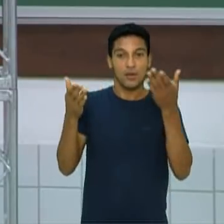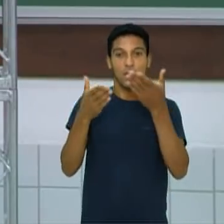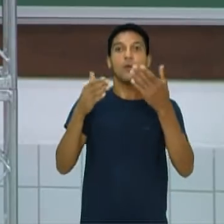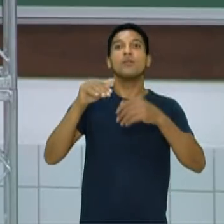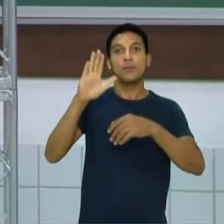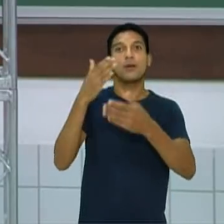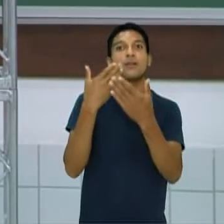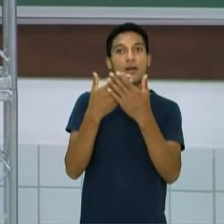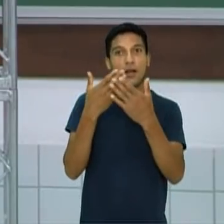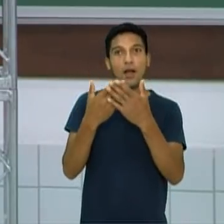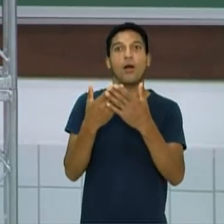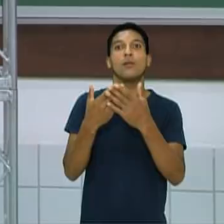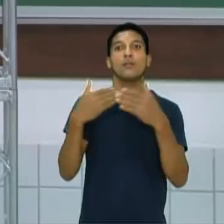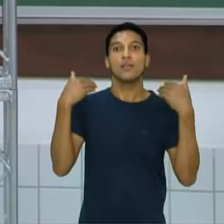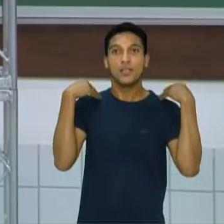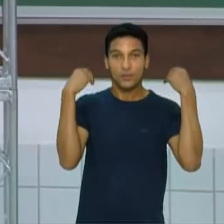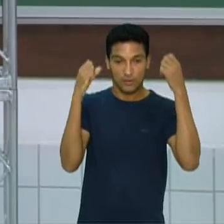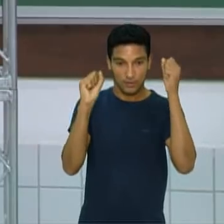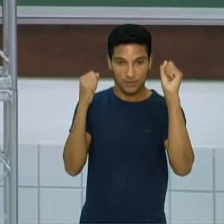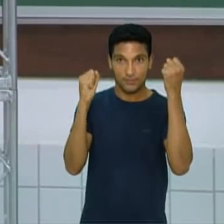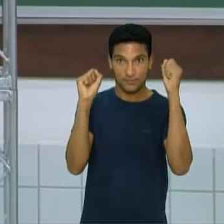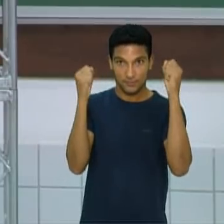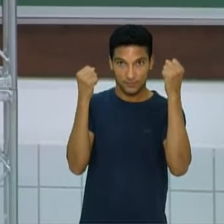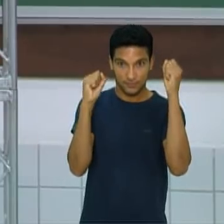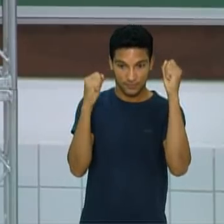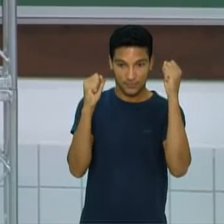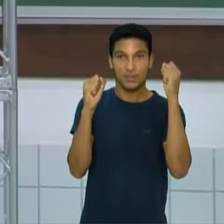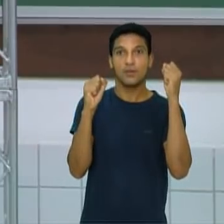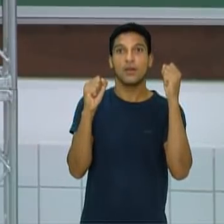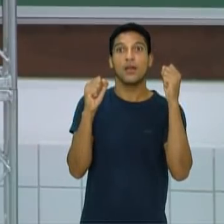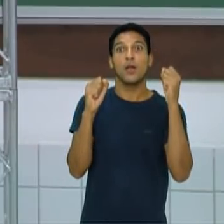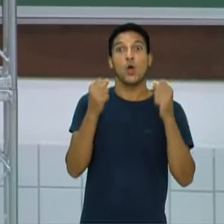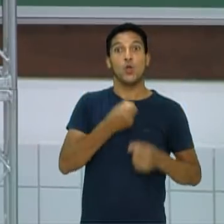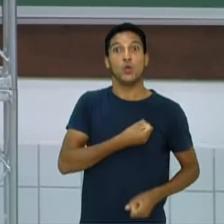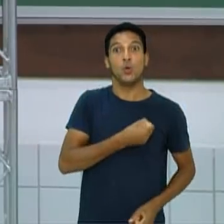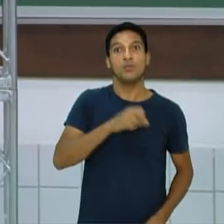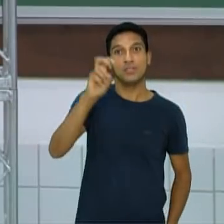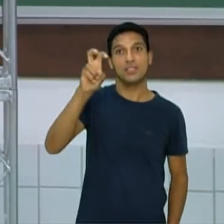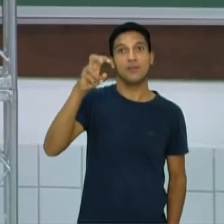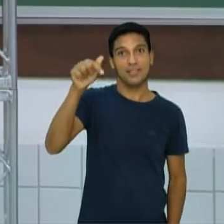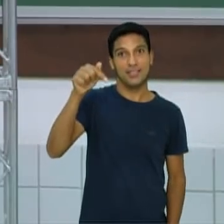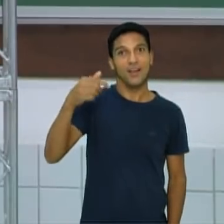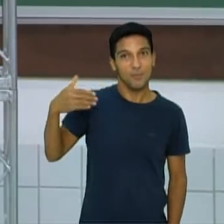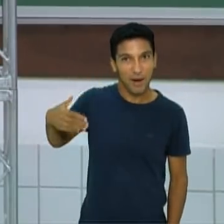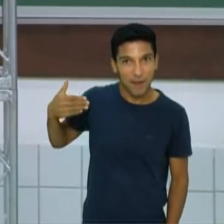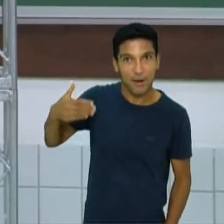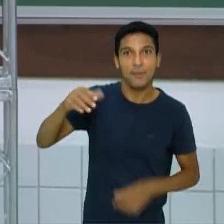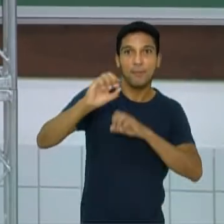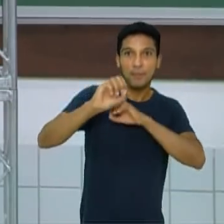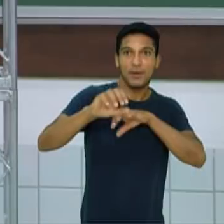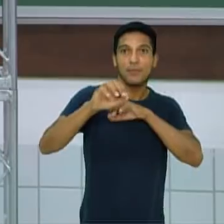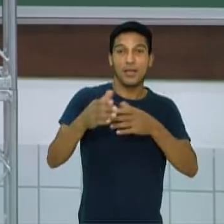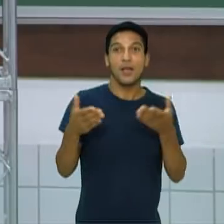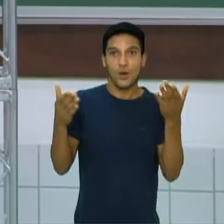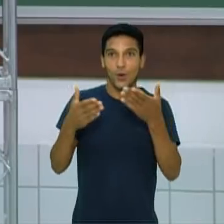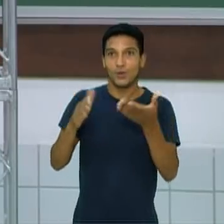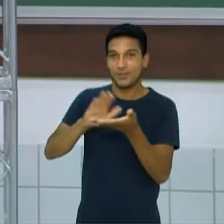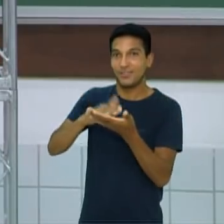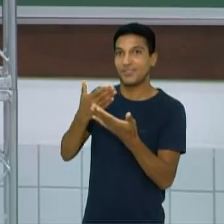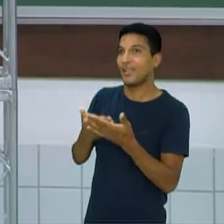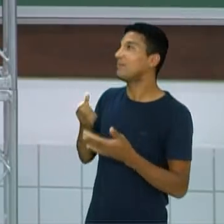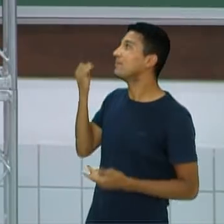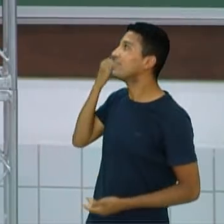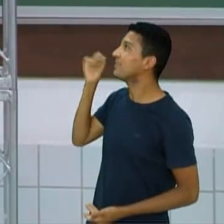educação física, já há 57, já faz tempo que nós estamos caminhando, né? Hoje o nosso intérprete é o